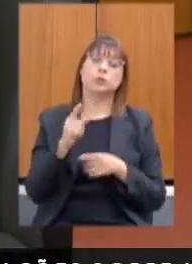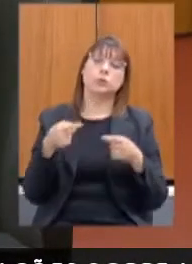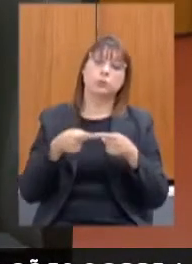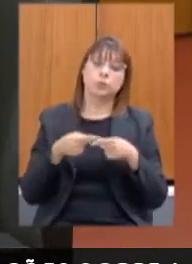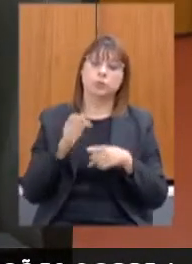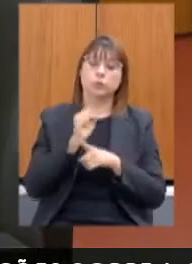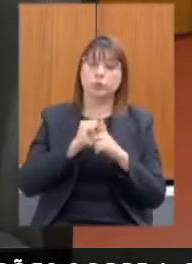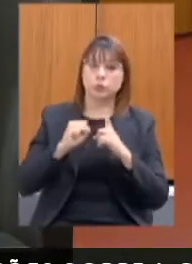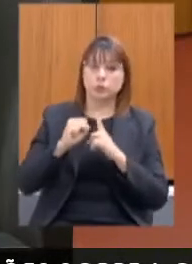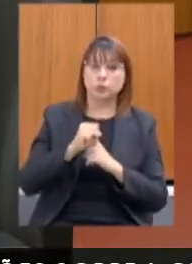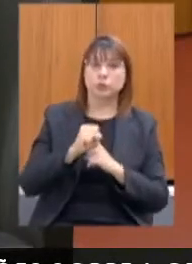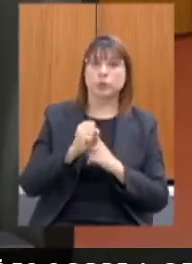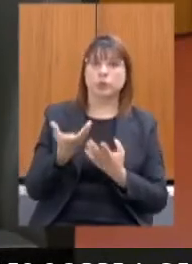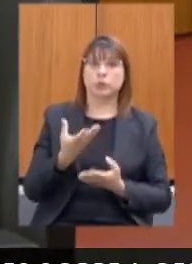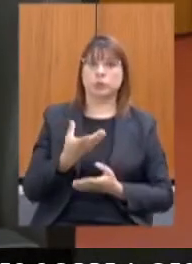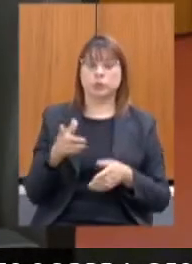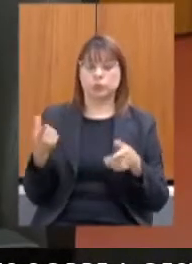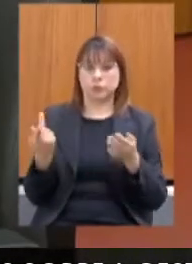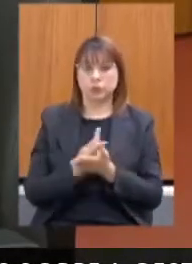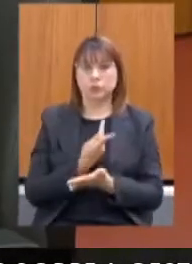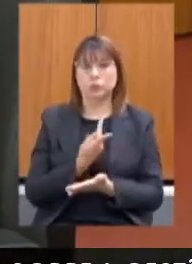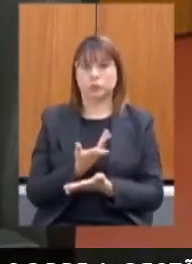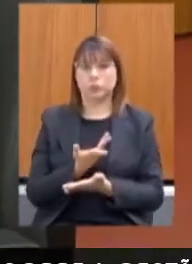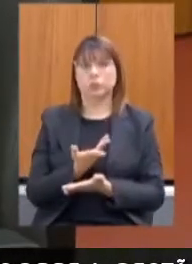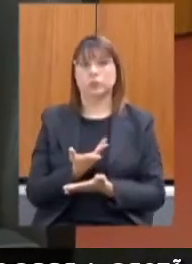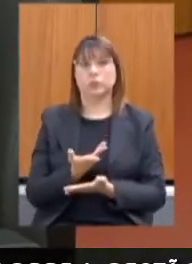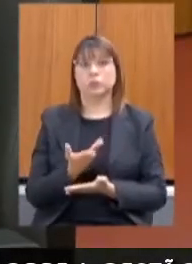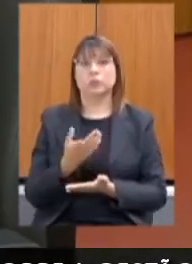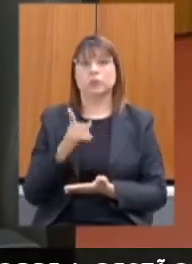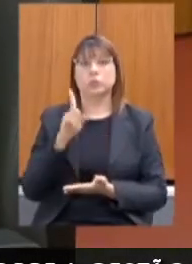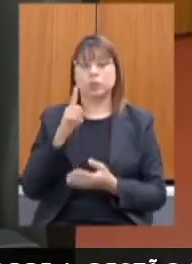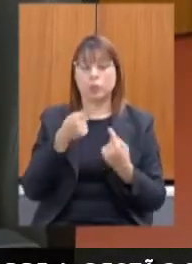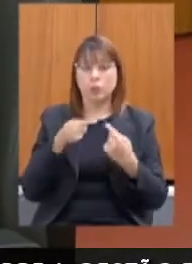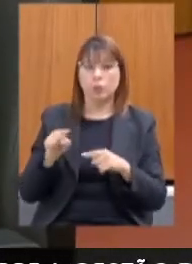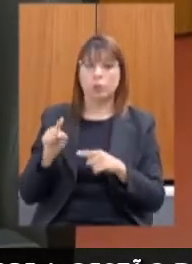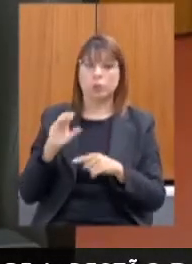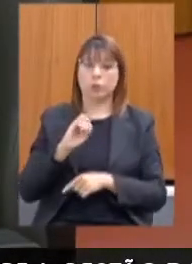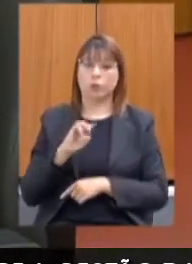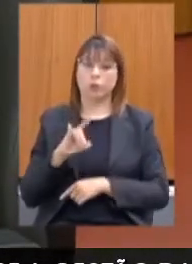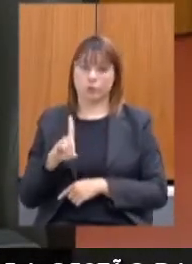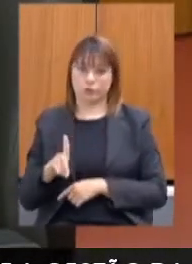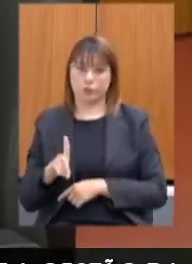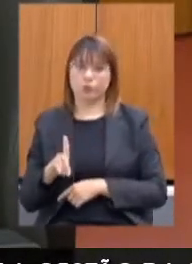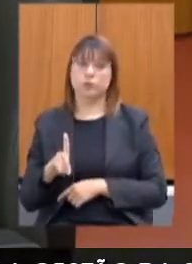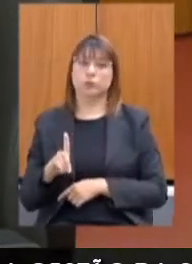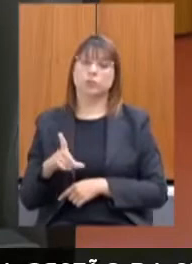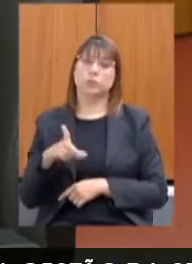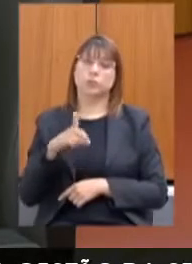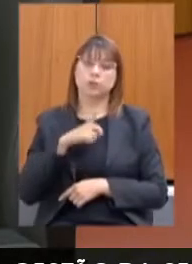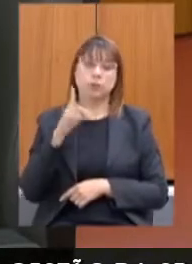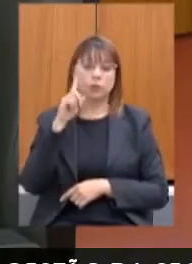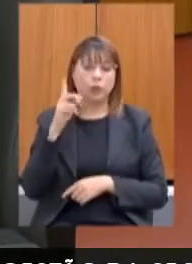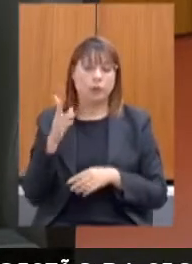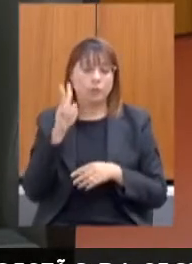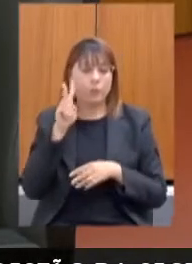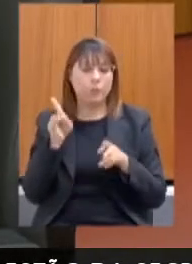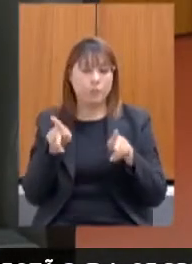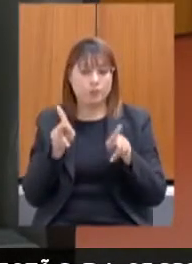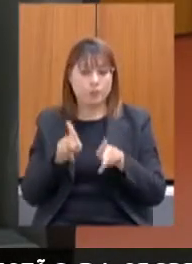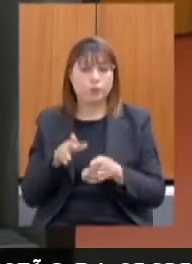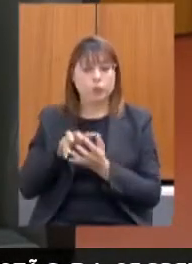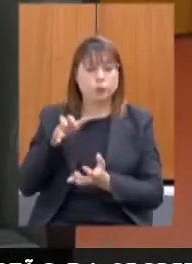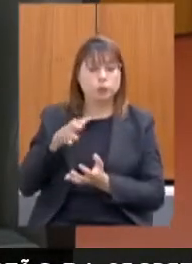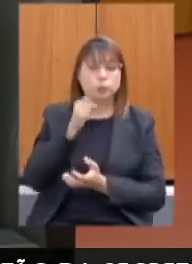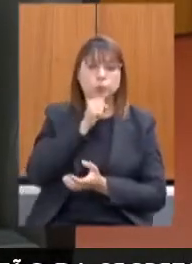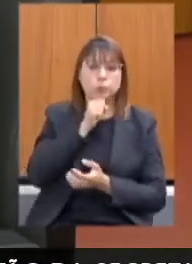para enfrentamento ao COVID-19. E foram atendidos públicos, em situação de rua, população idosa e